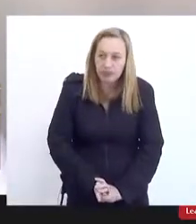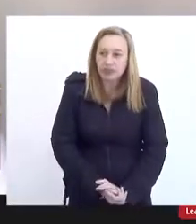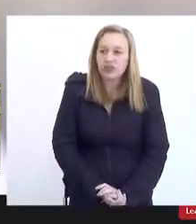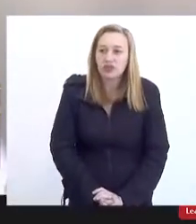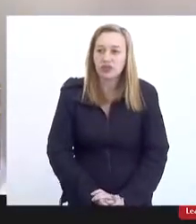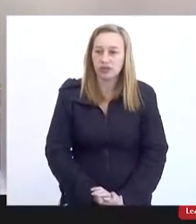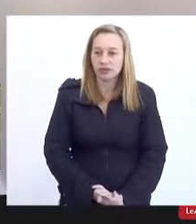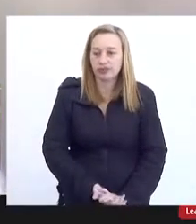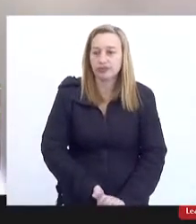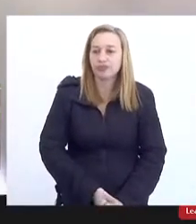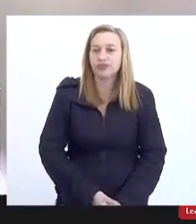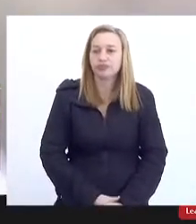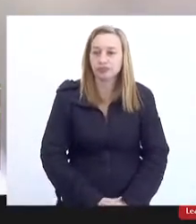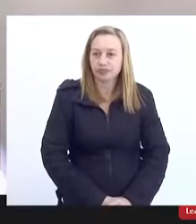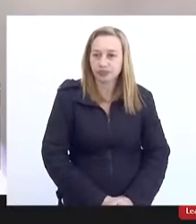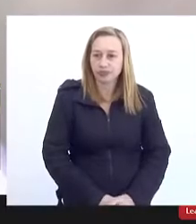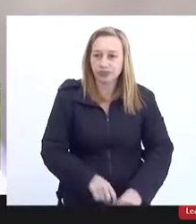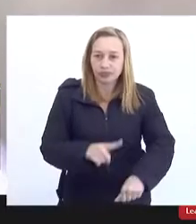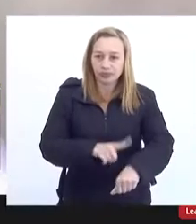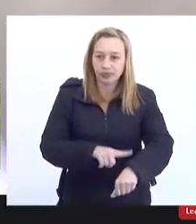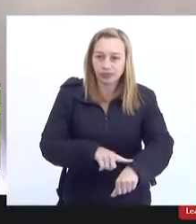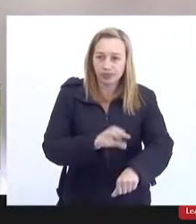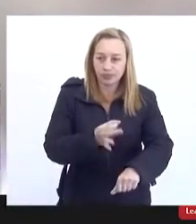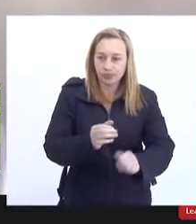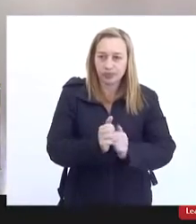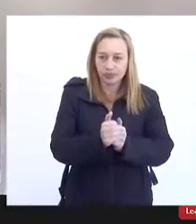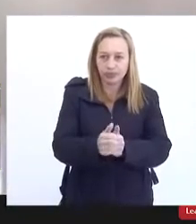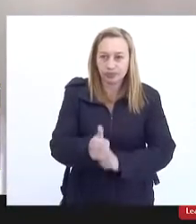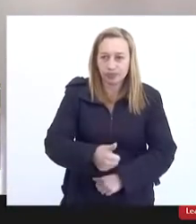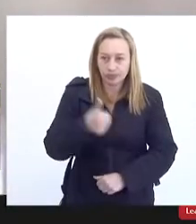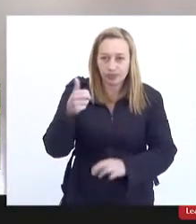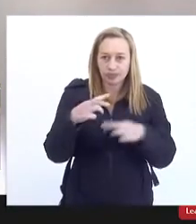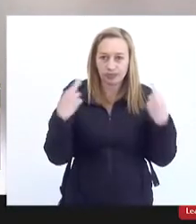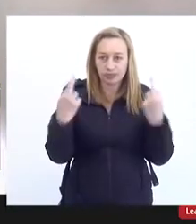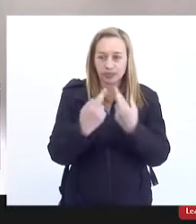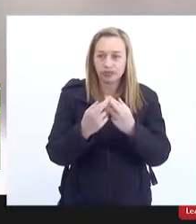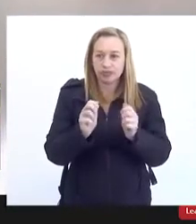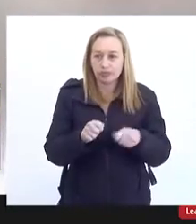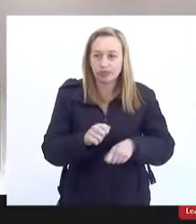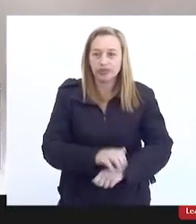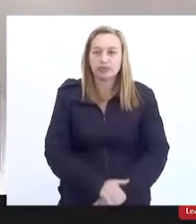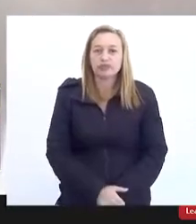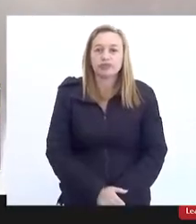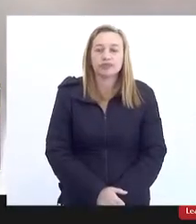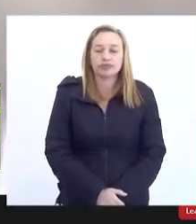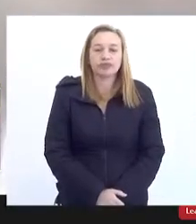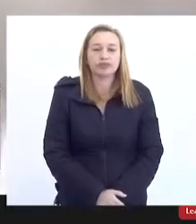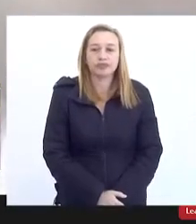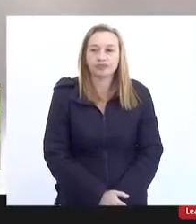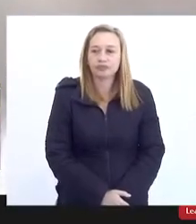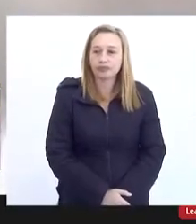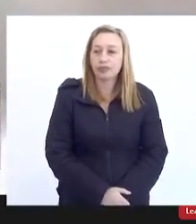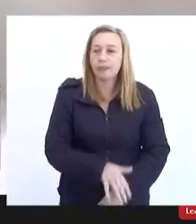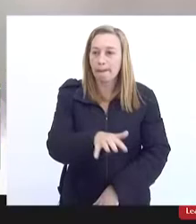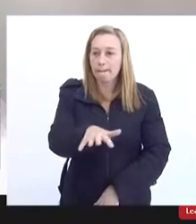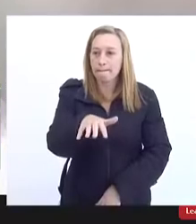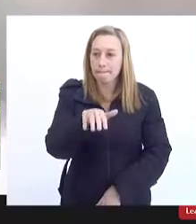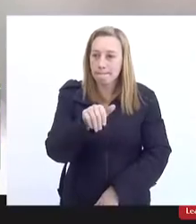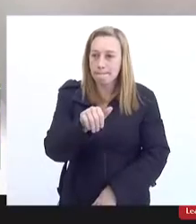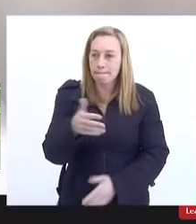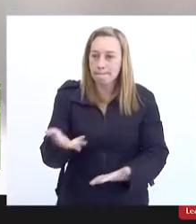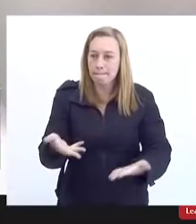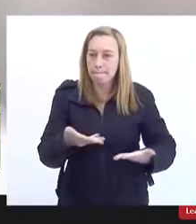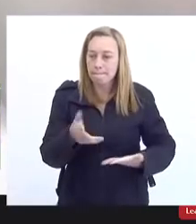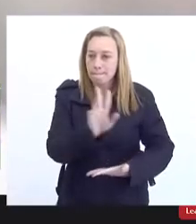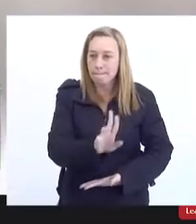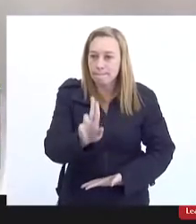fechar no tempo para conduzir a audiência da melhor forma possível. Então, chamo agora para fazer